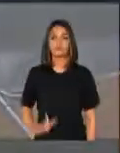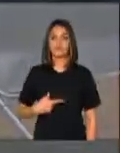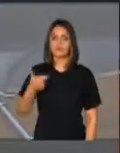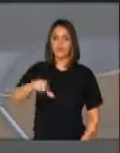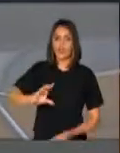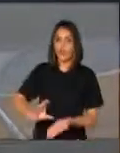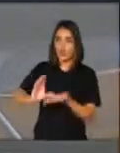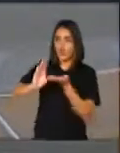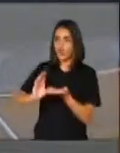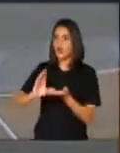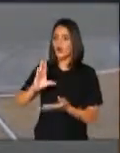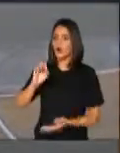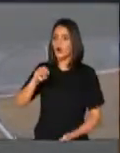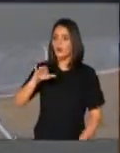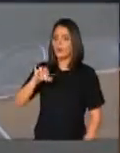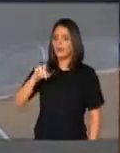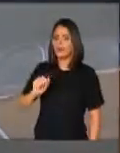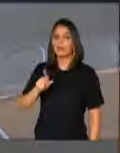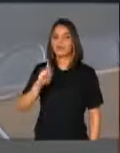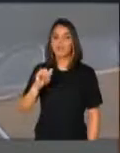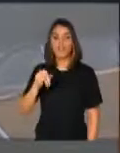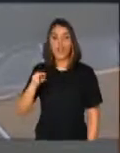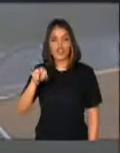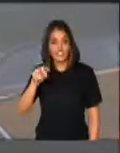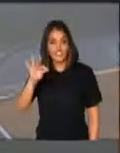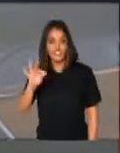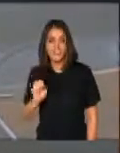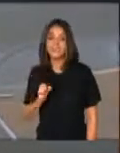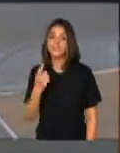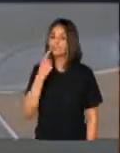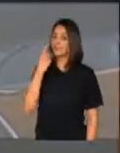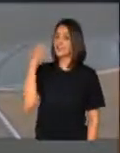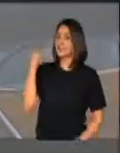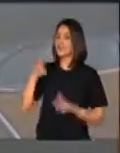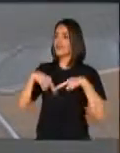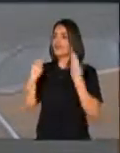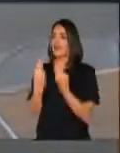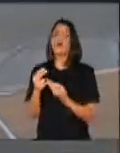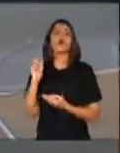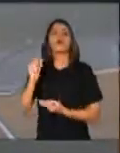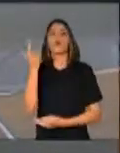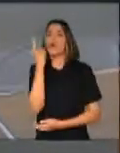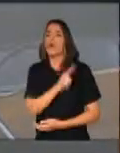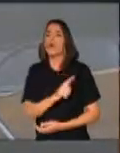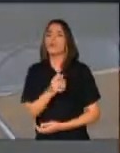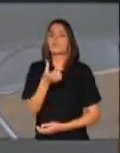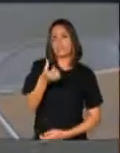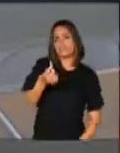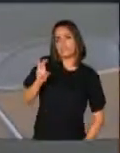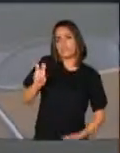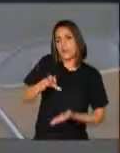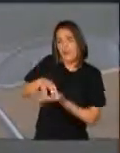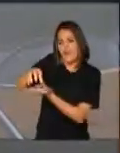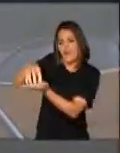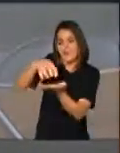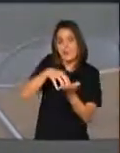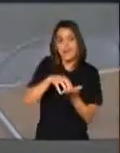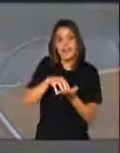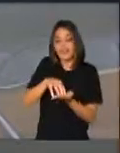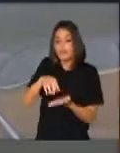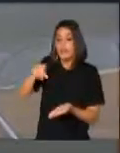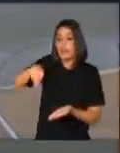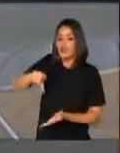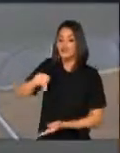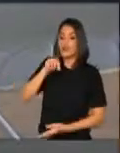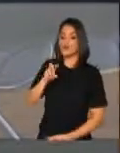Conselho da Comenda, doutor Pinotti, se reuniu há pouco e nós conseguimos em 65 entidades, escolhendo 5,